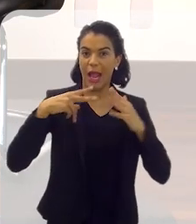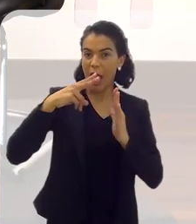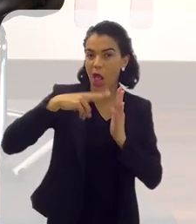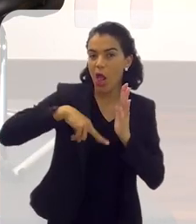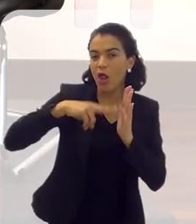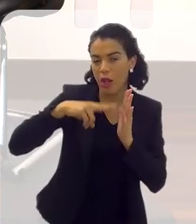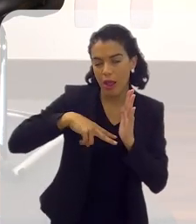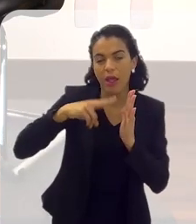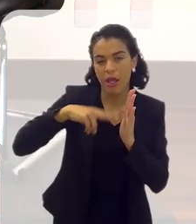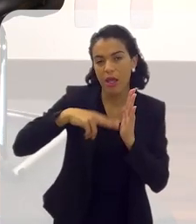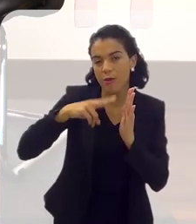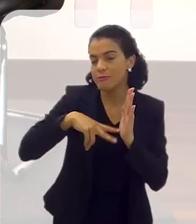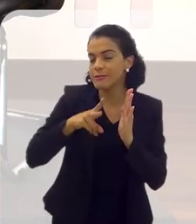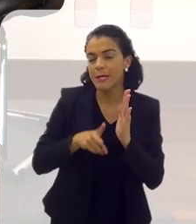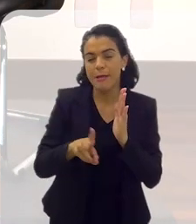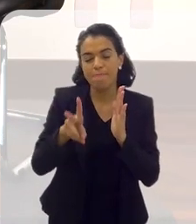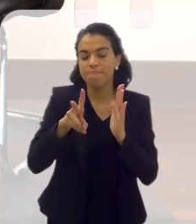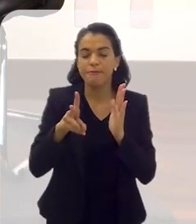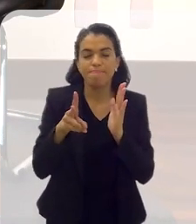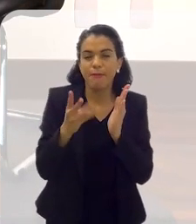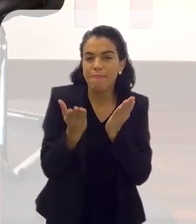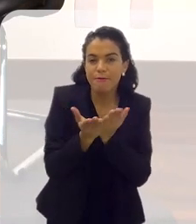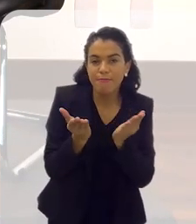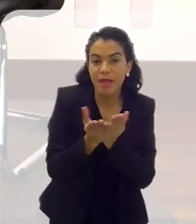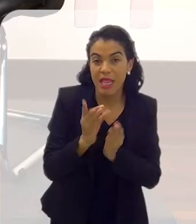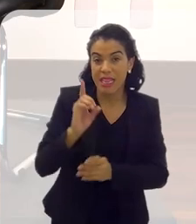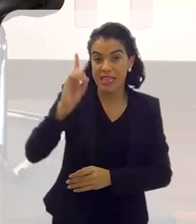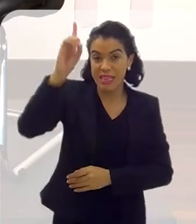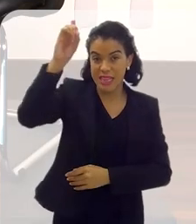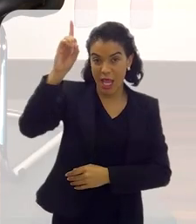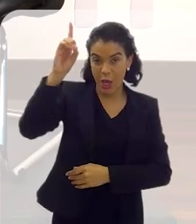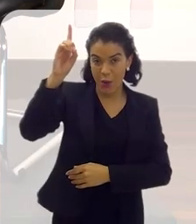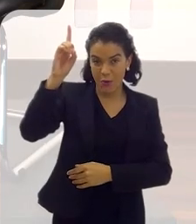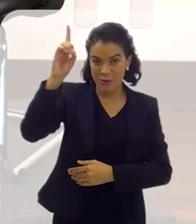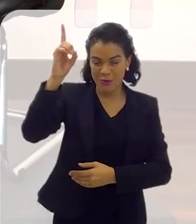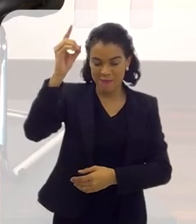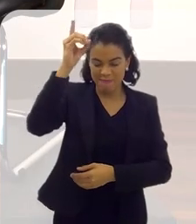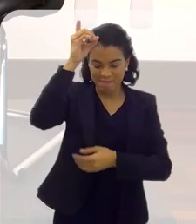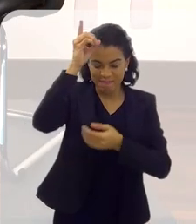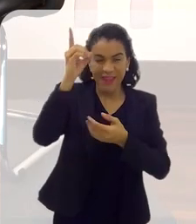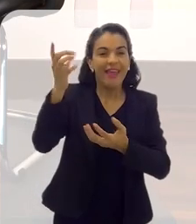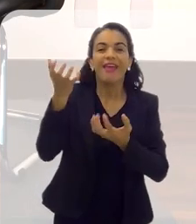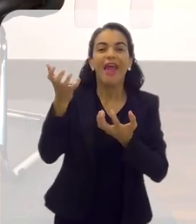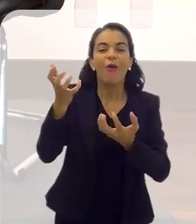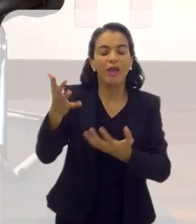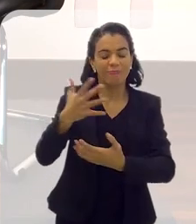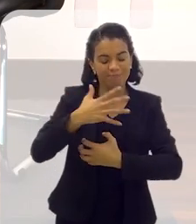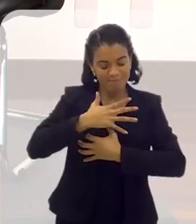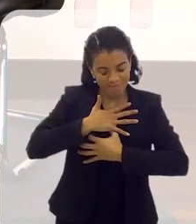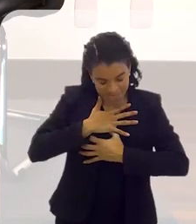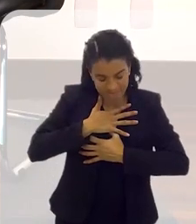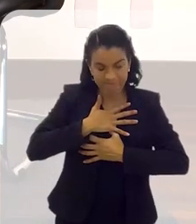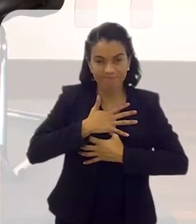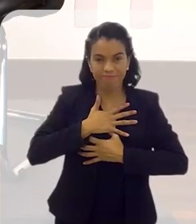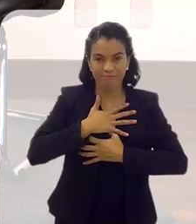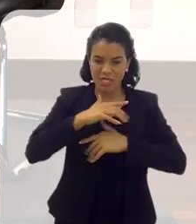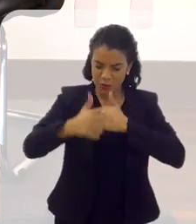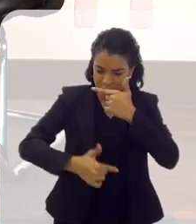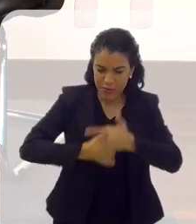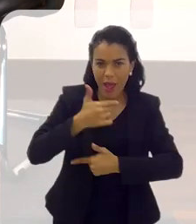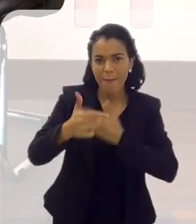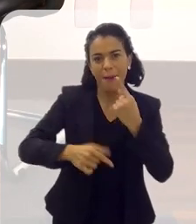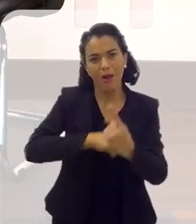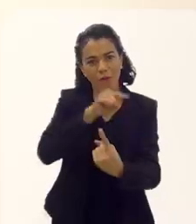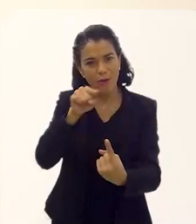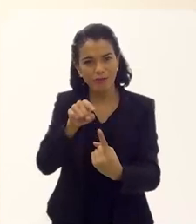Eu, como leio muito a palavra, eu digo sempre uma frase. O Deus que eu criei me quer na cabeça, não na cauda. Mas eu me faço por